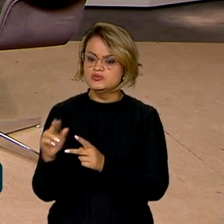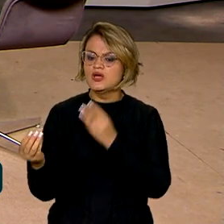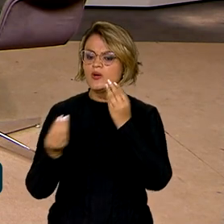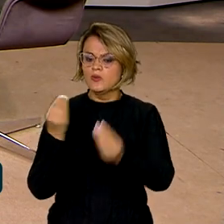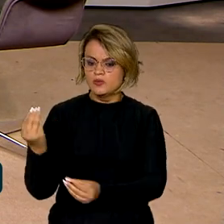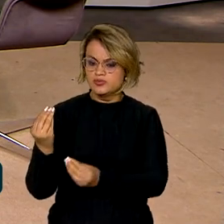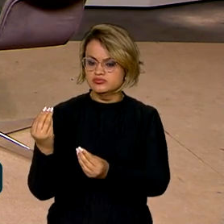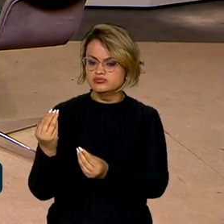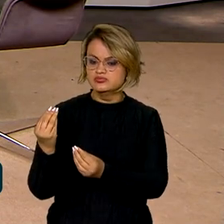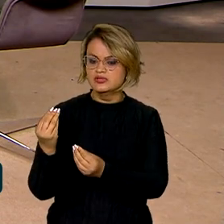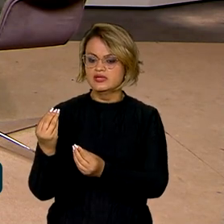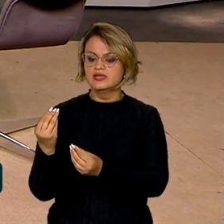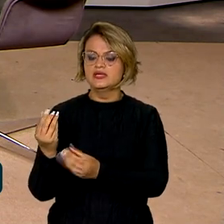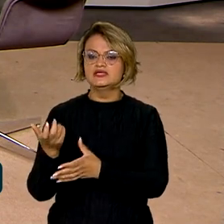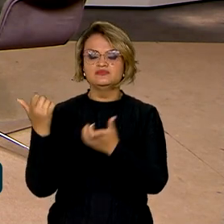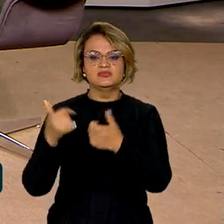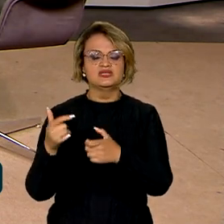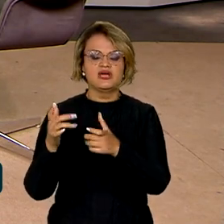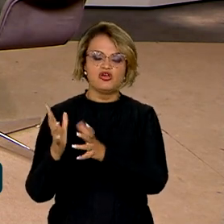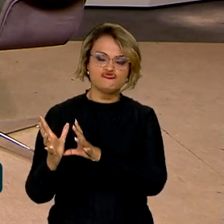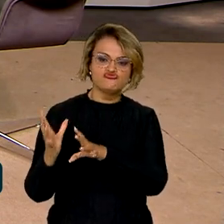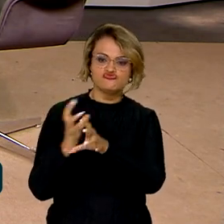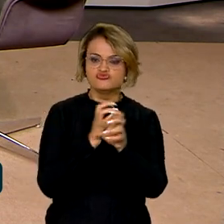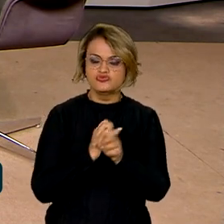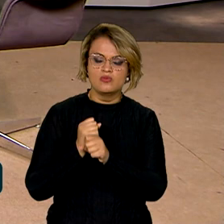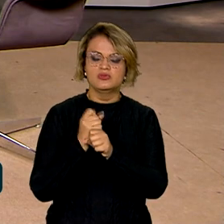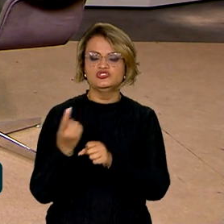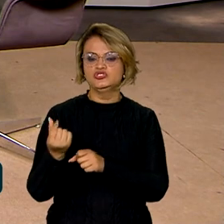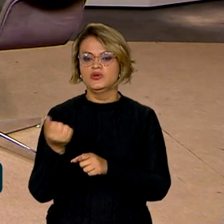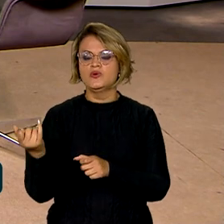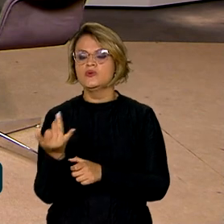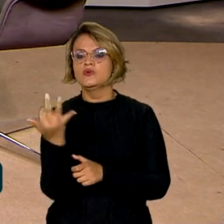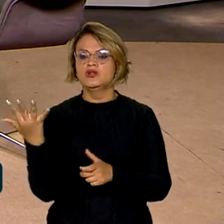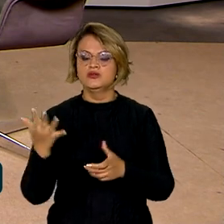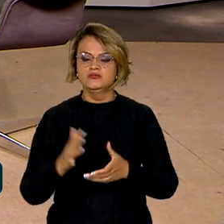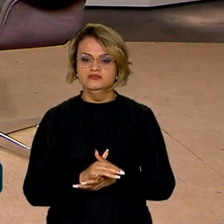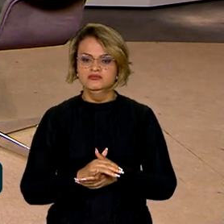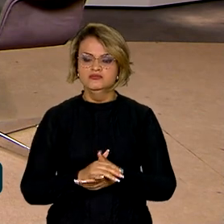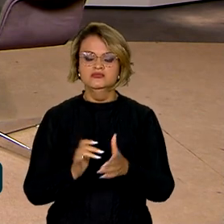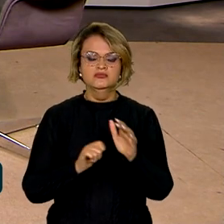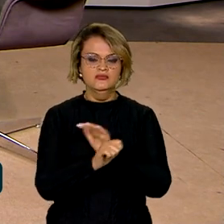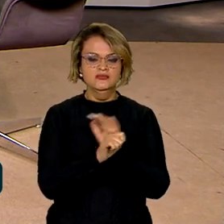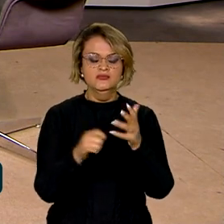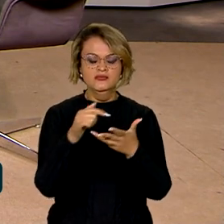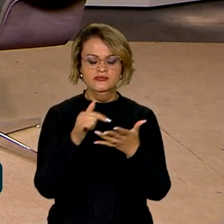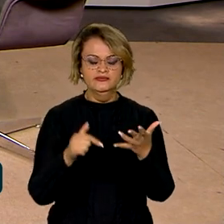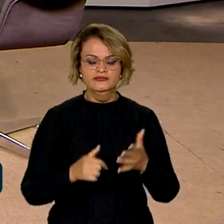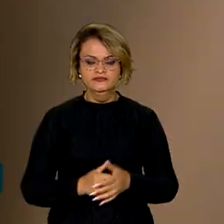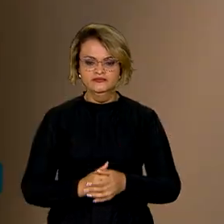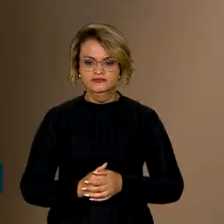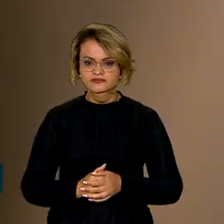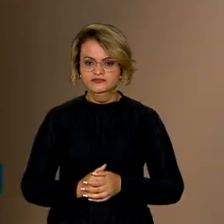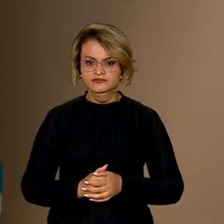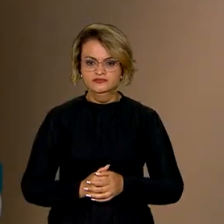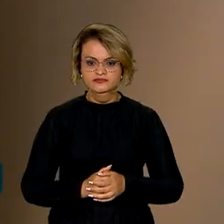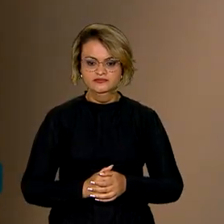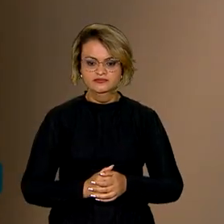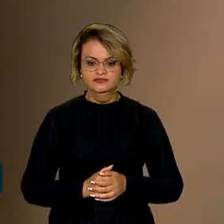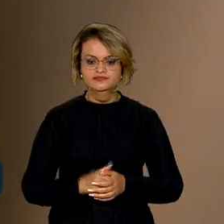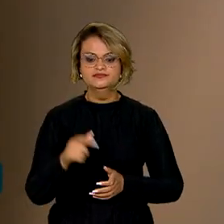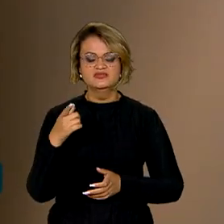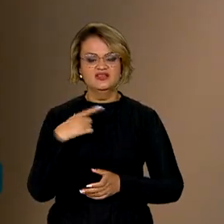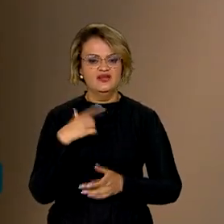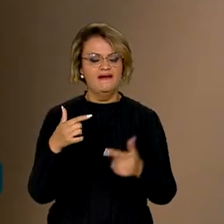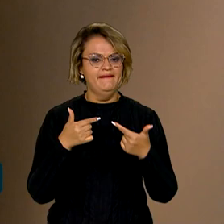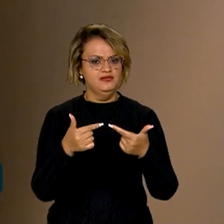falasse um pouco também do montante, do volume de recursos que eles dispõem para financiar projetos nessa área. Tem várias ações